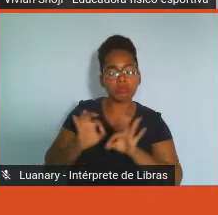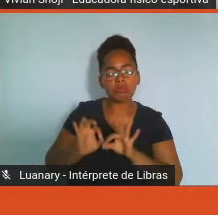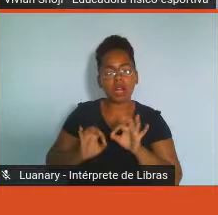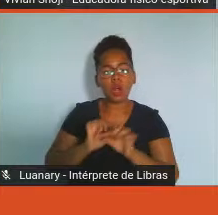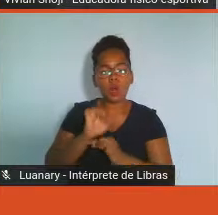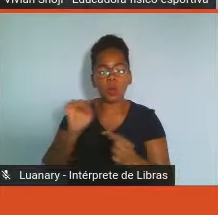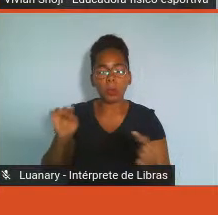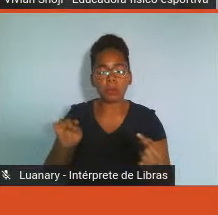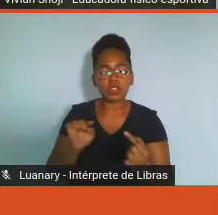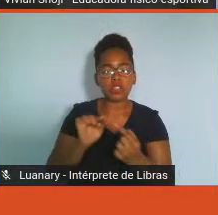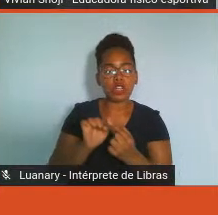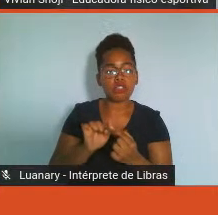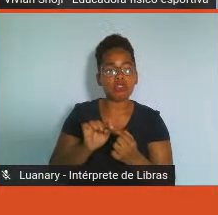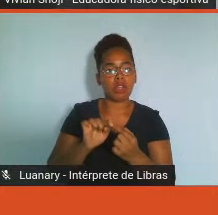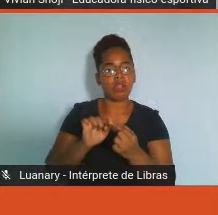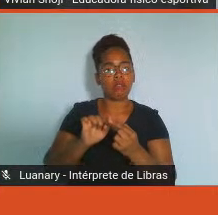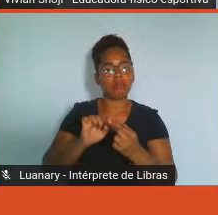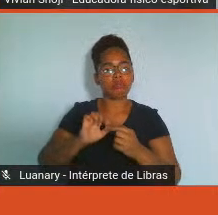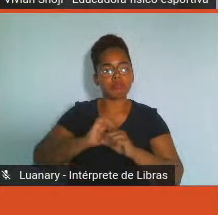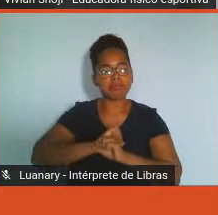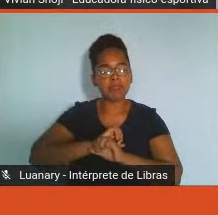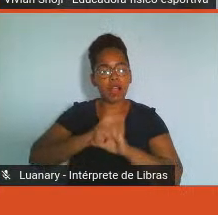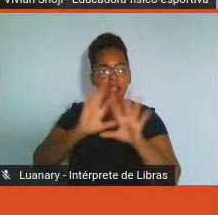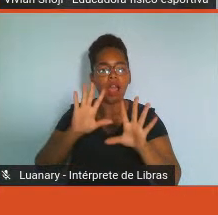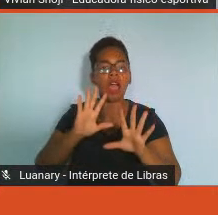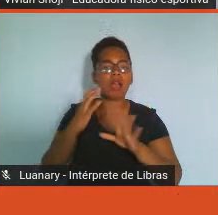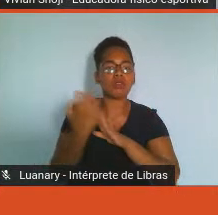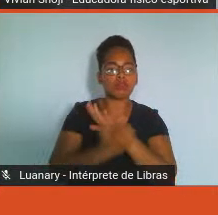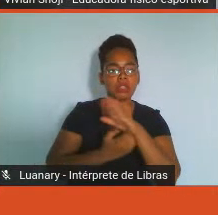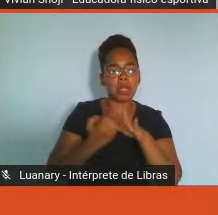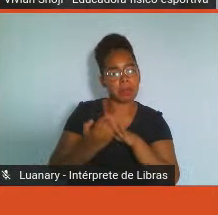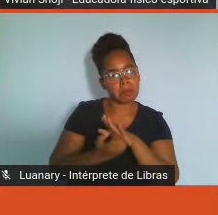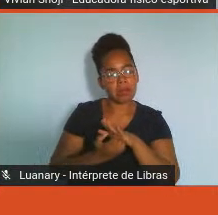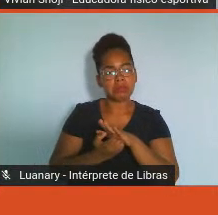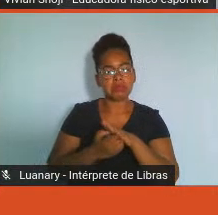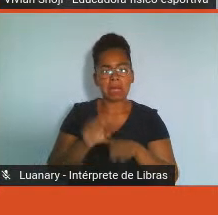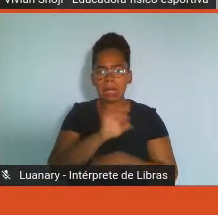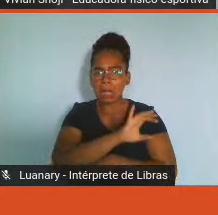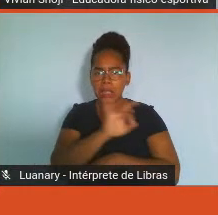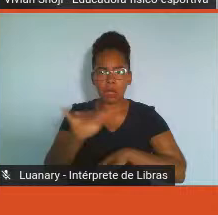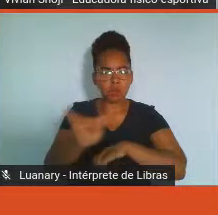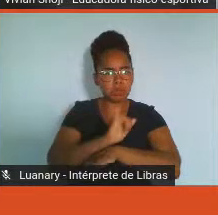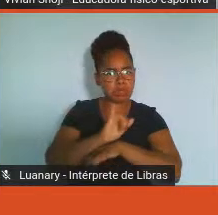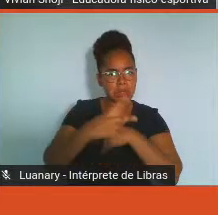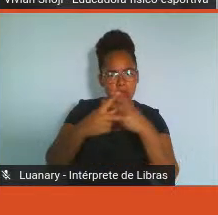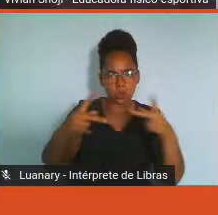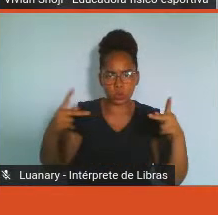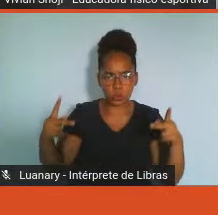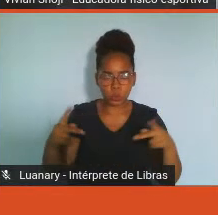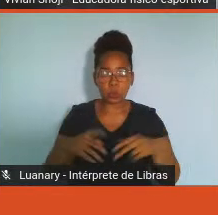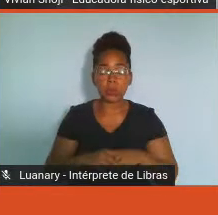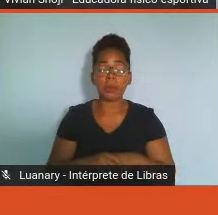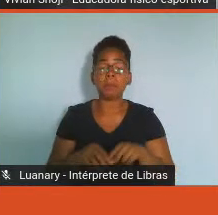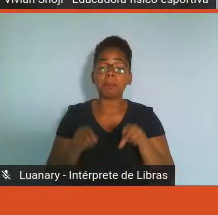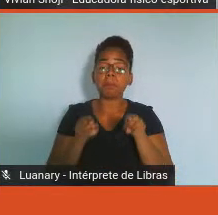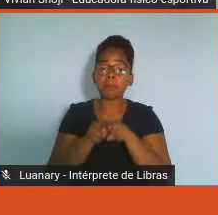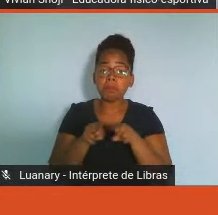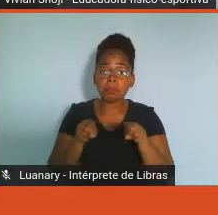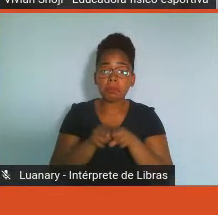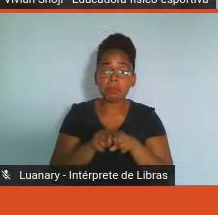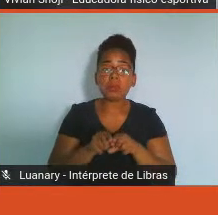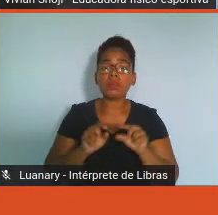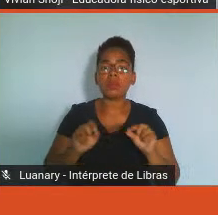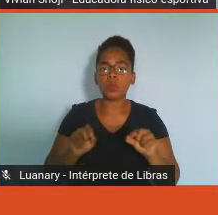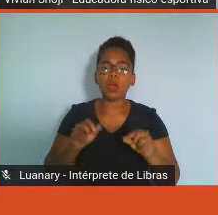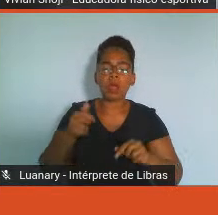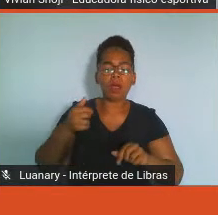dentro da empresa, né, de acordo com a estratégia que cada uma tem. A gente pode analisar também o quanto a empresa está pronta para implementar